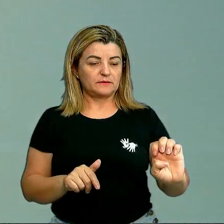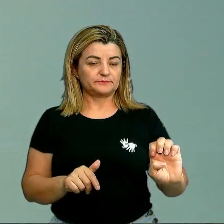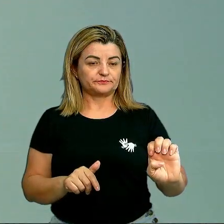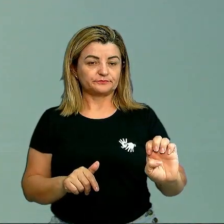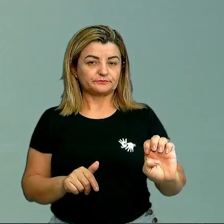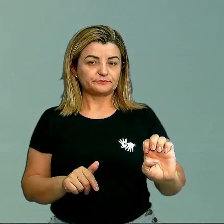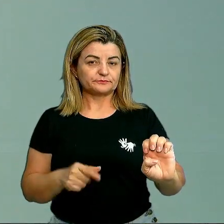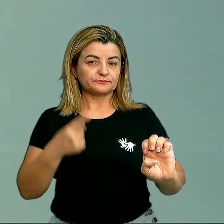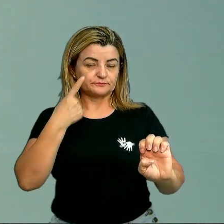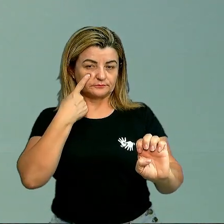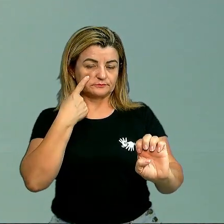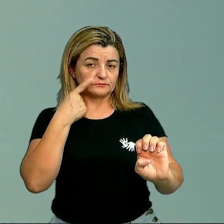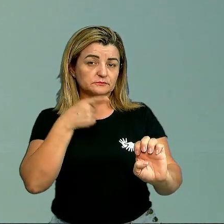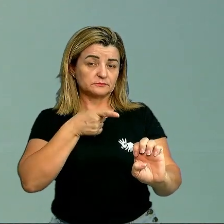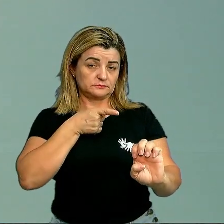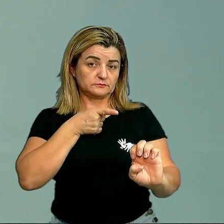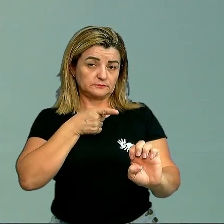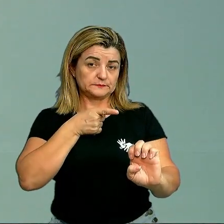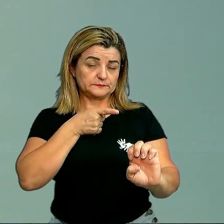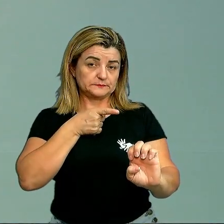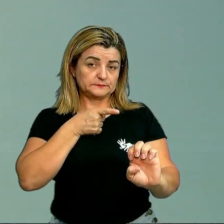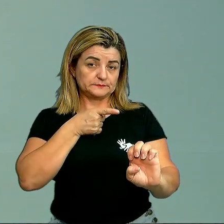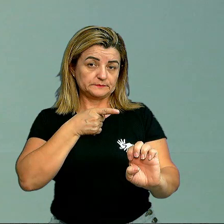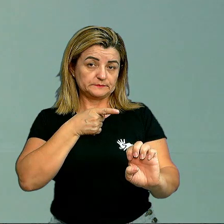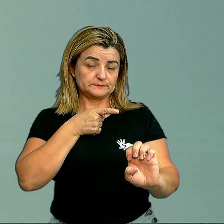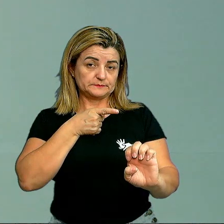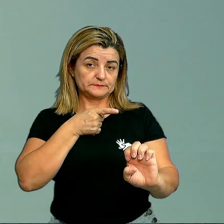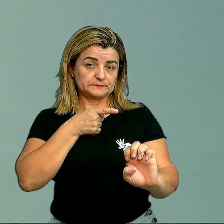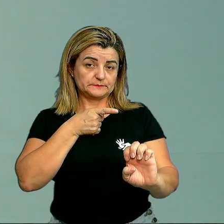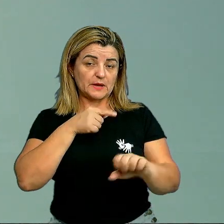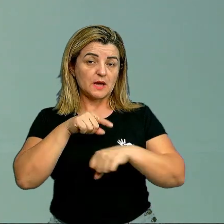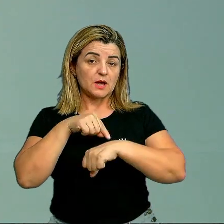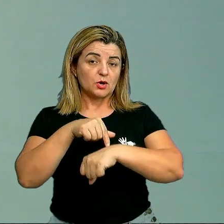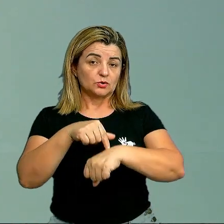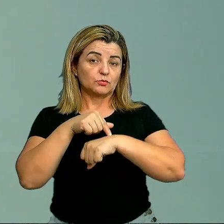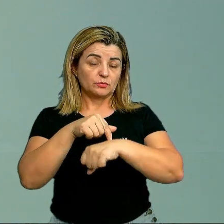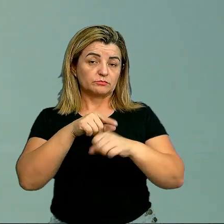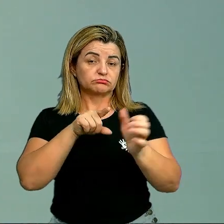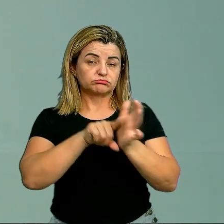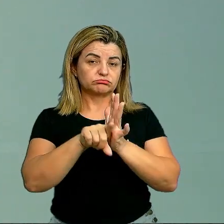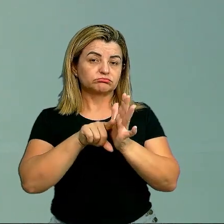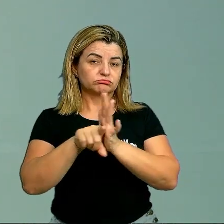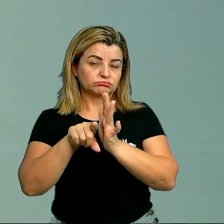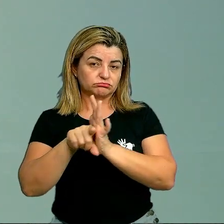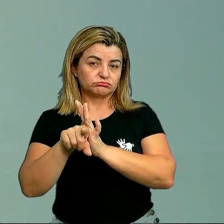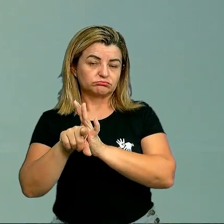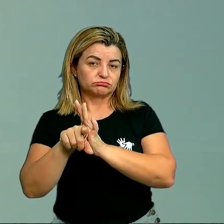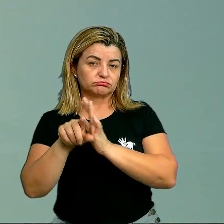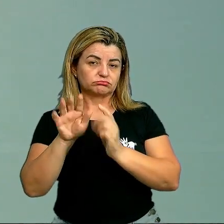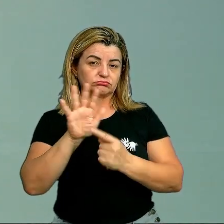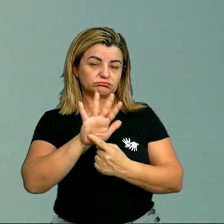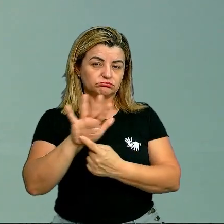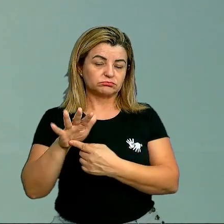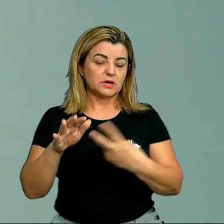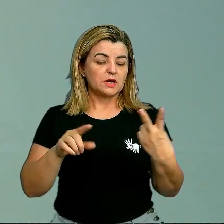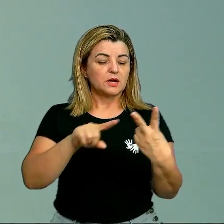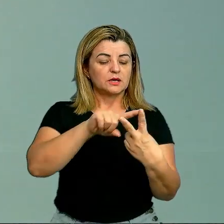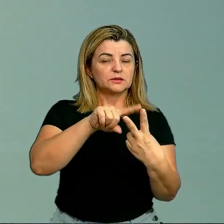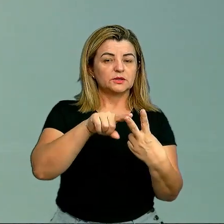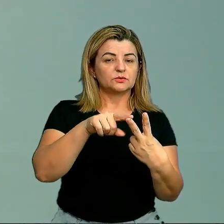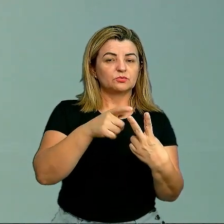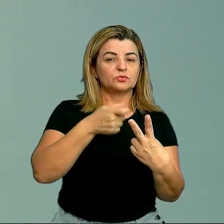Então, isso mostra, pessoal, que naquele momento lá das questões, ele botou que tinha duas